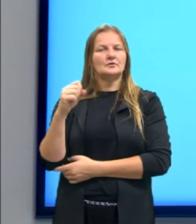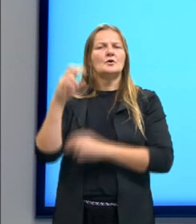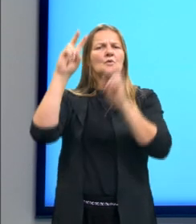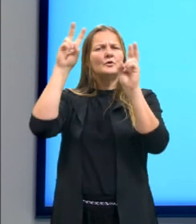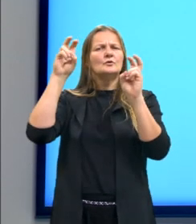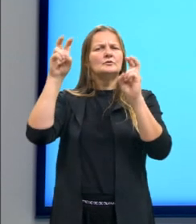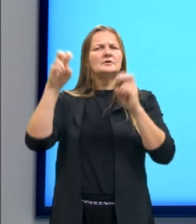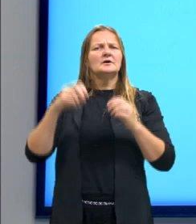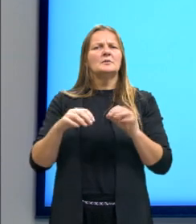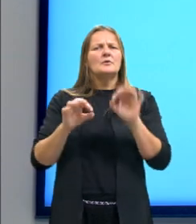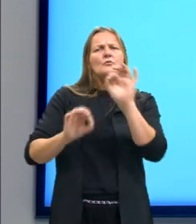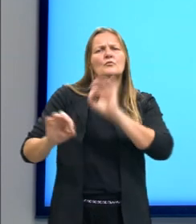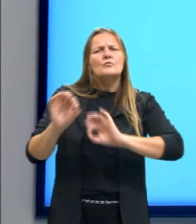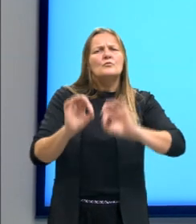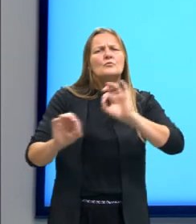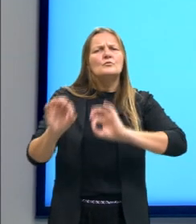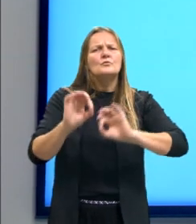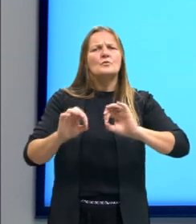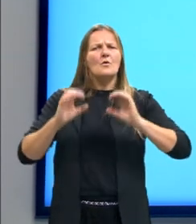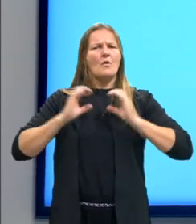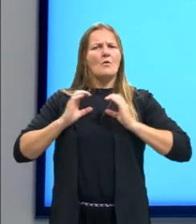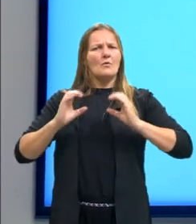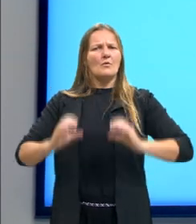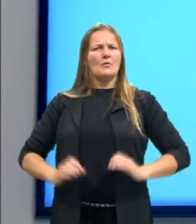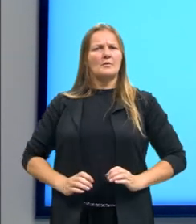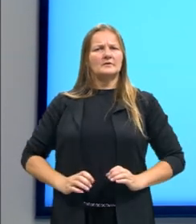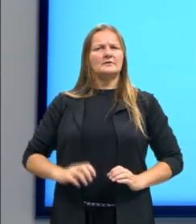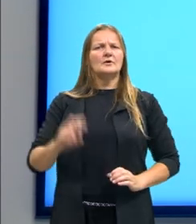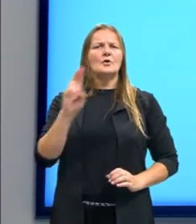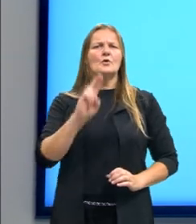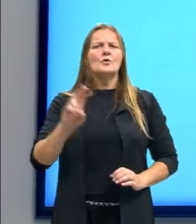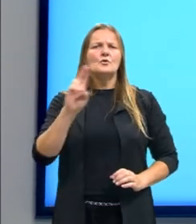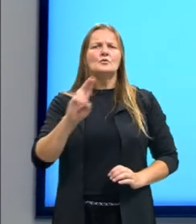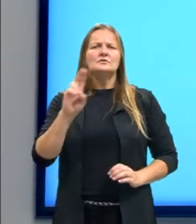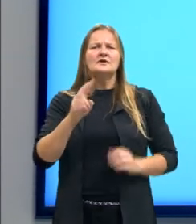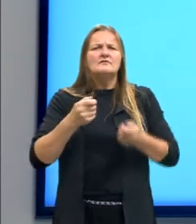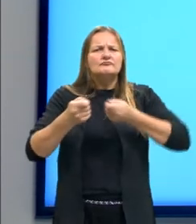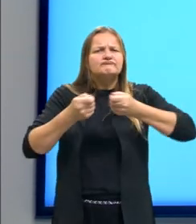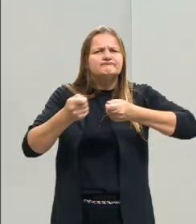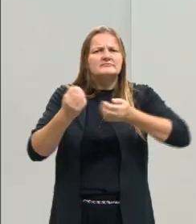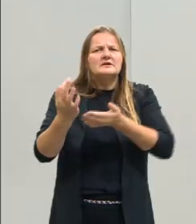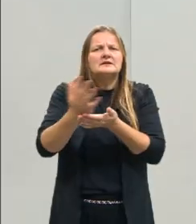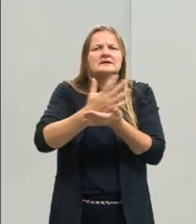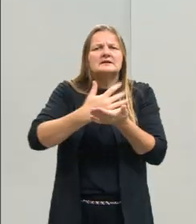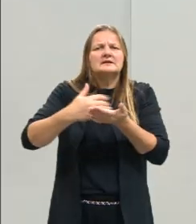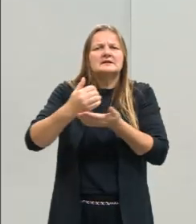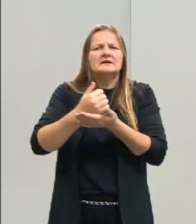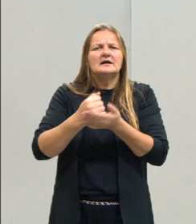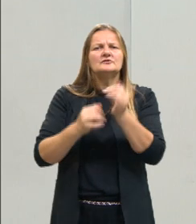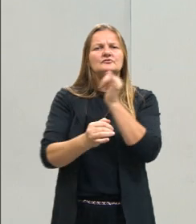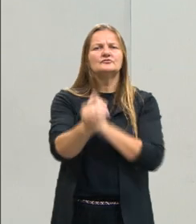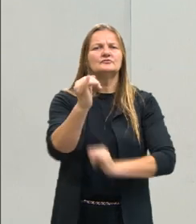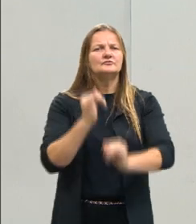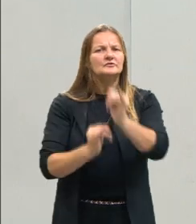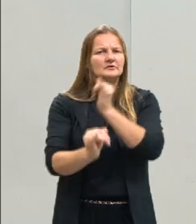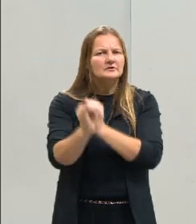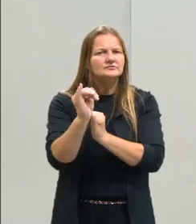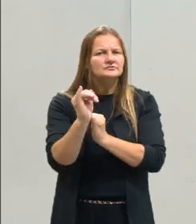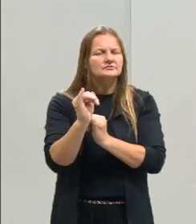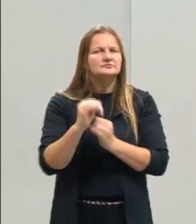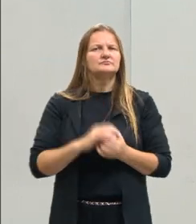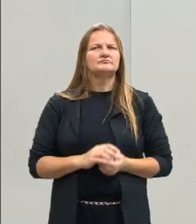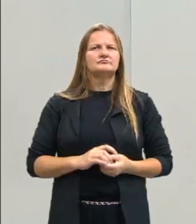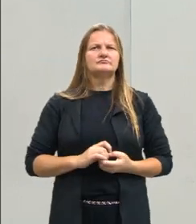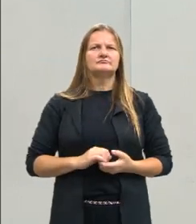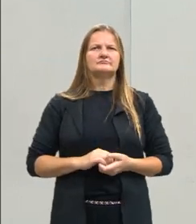Manipulação do comportamento de usuário pelo controle de dados na internet. Muito